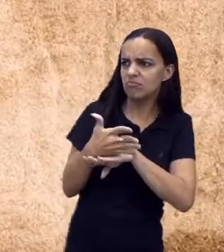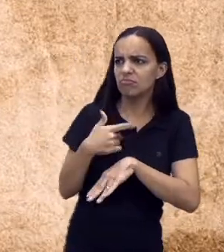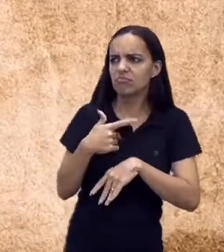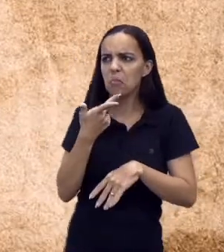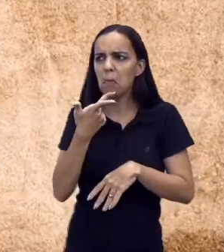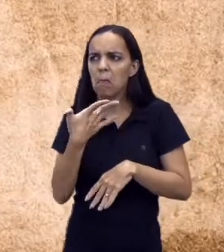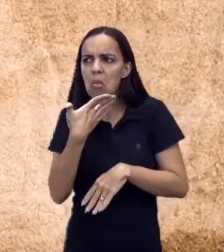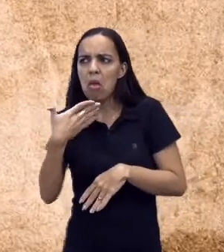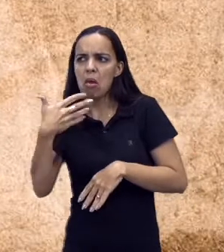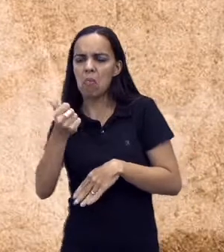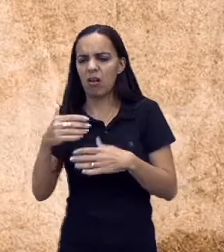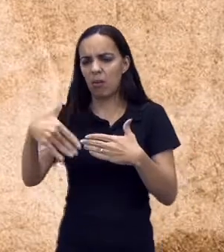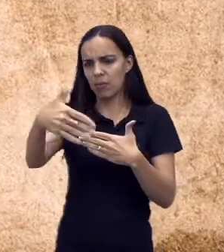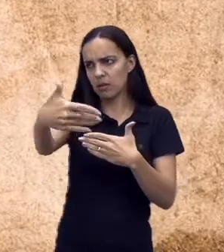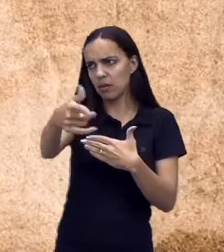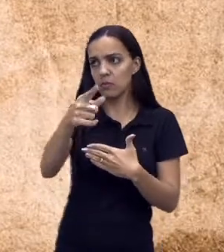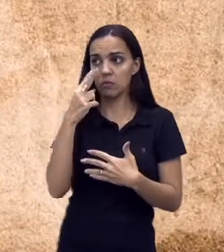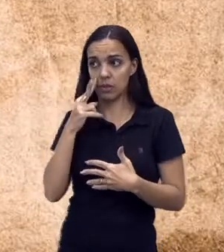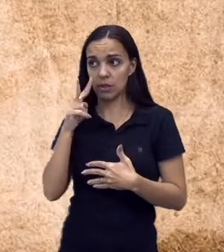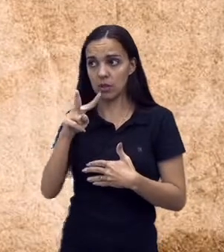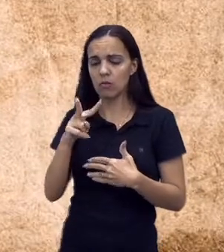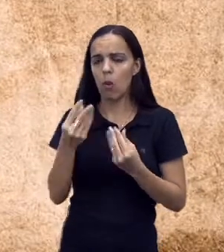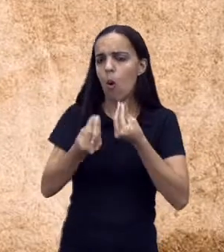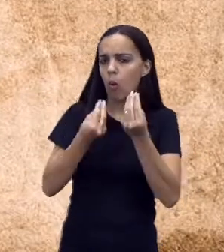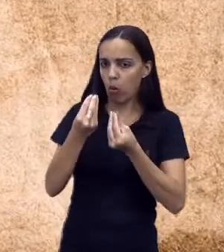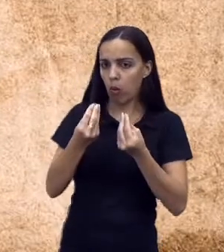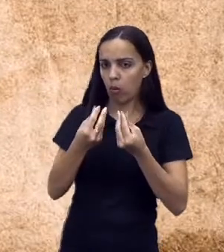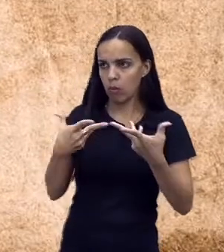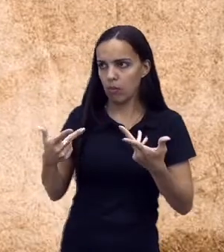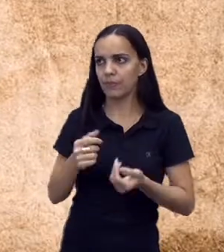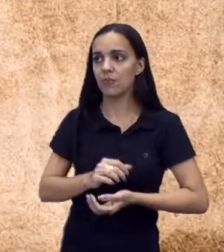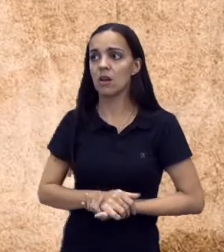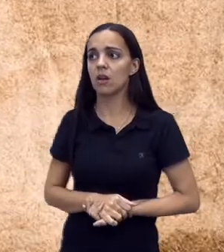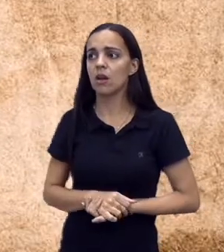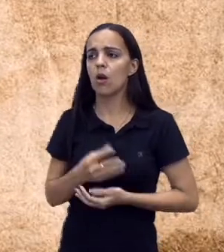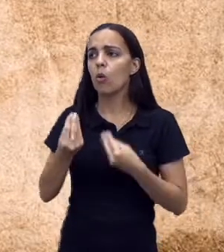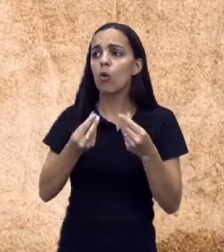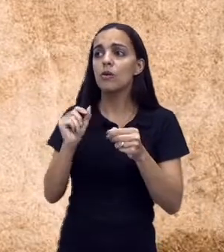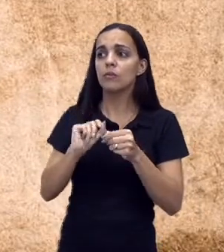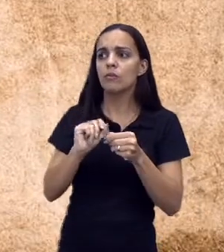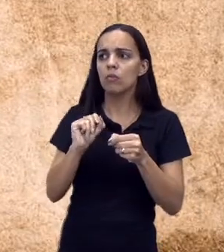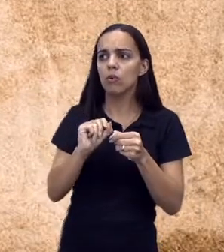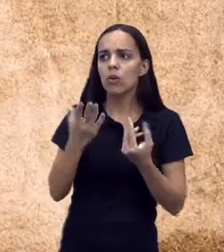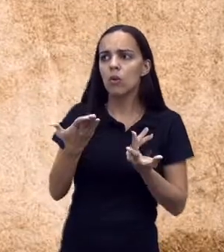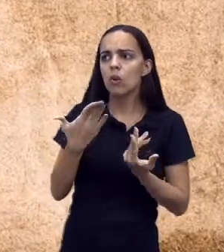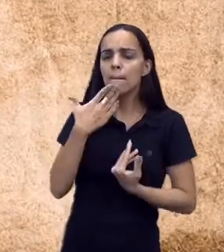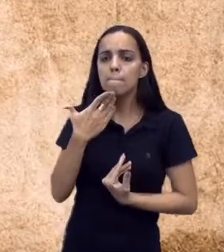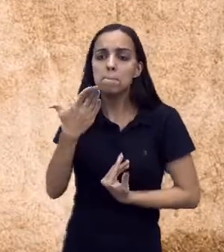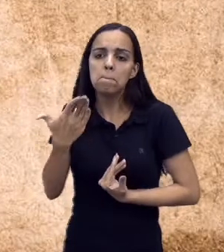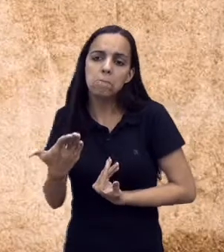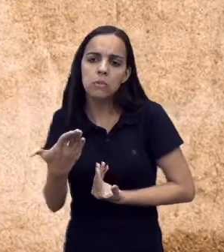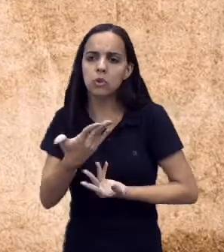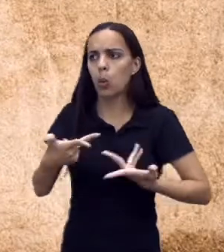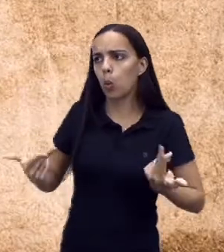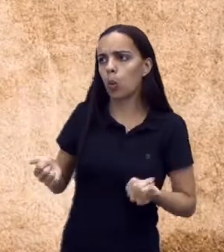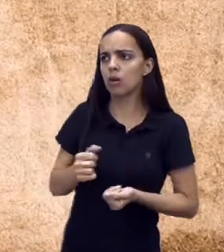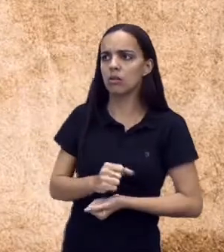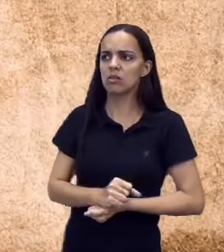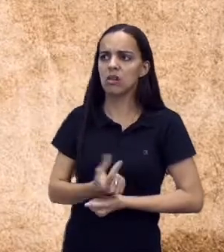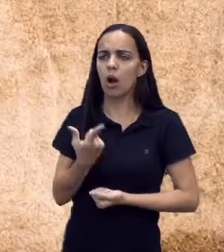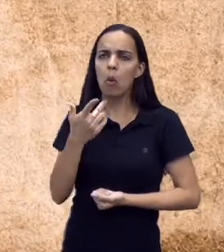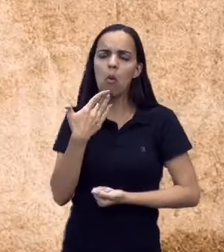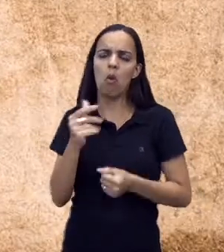vocês verão mais para frente e uma função também de pedir alguma coisa, fazer uma